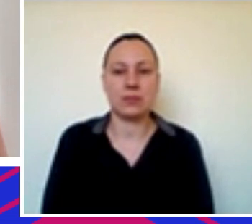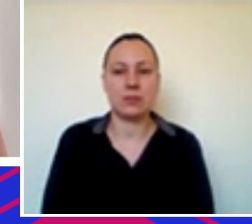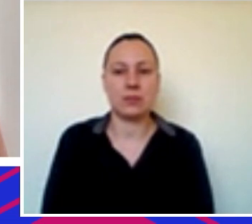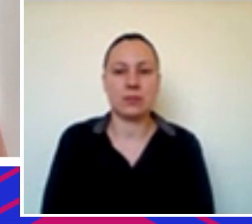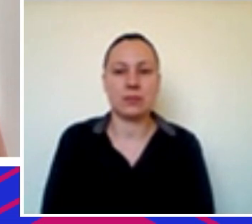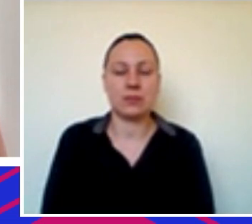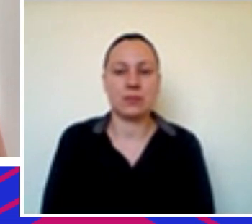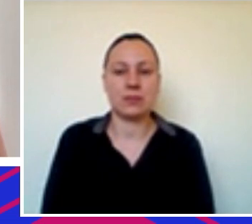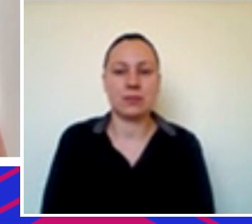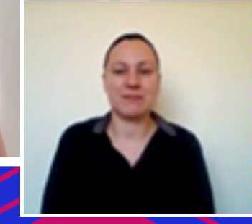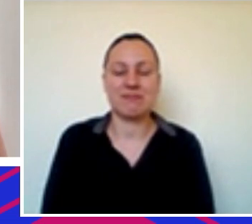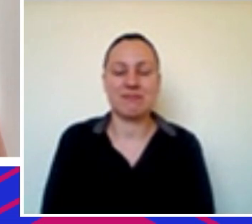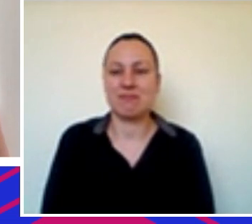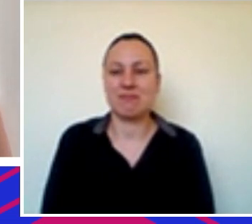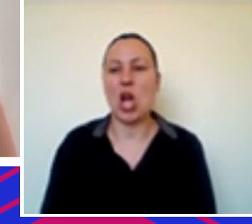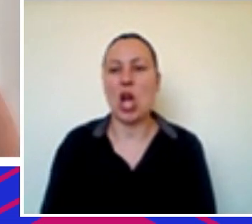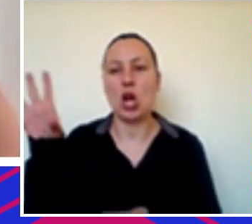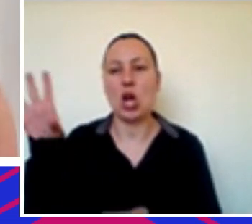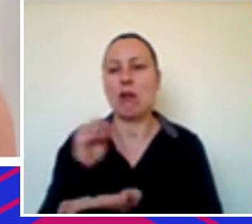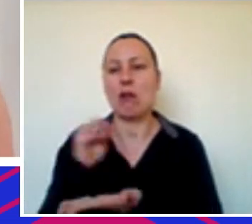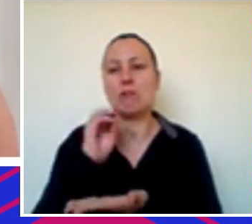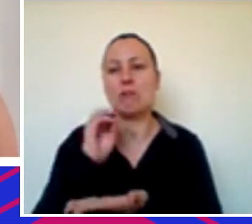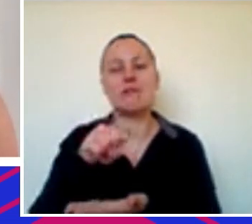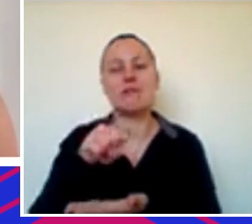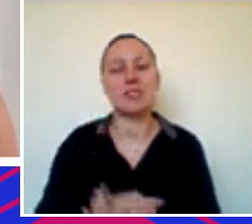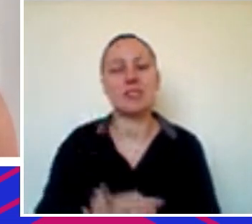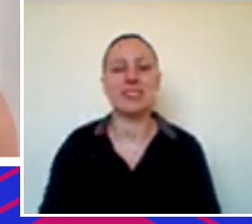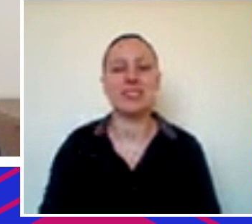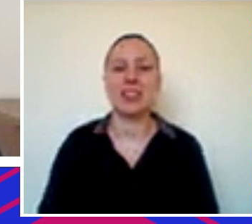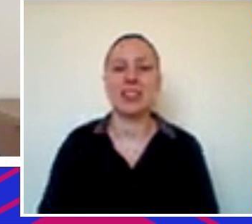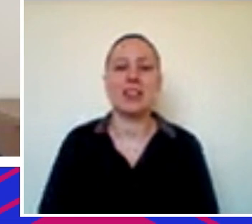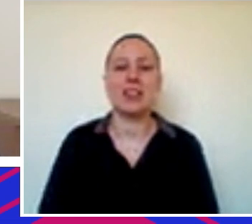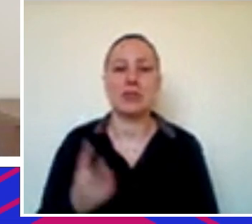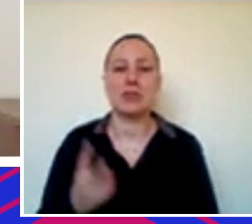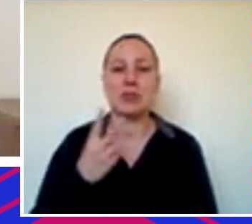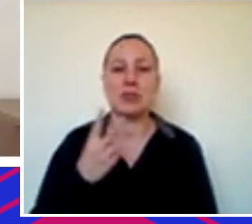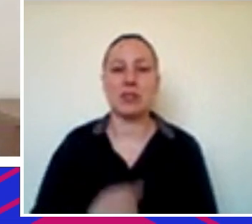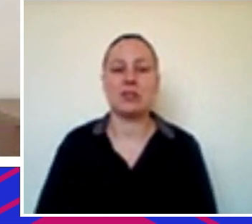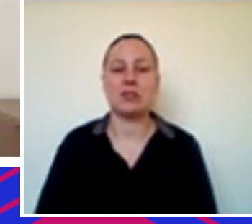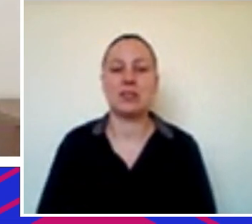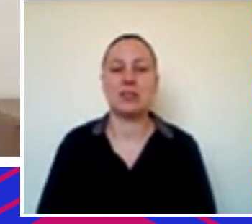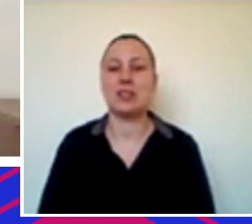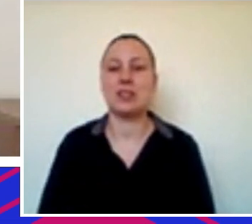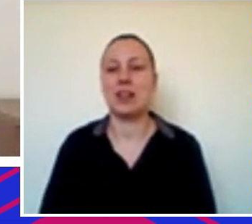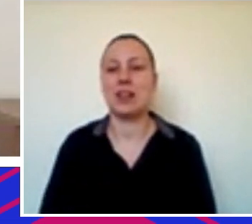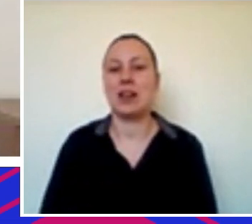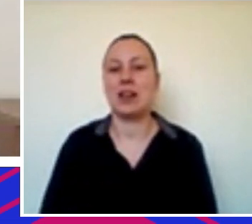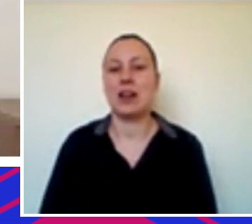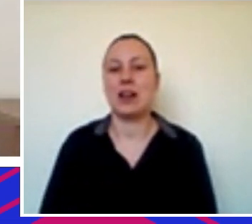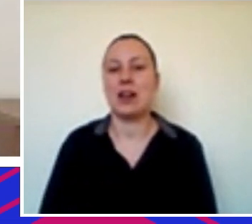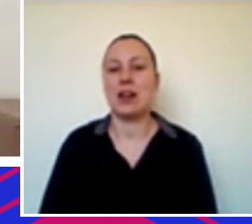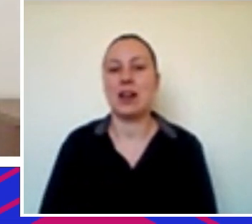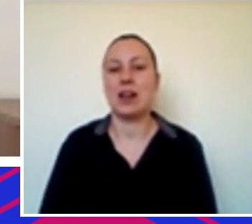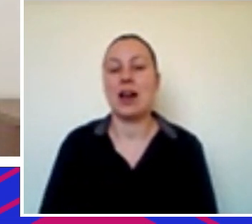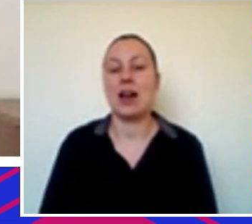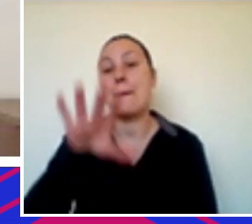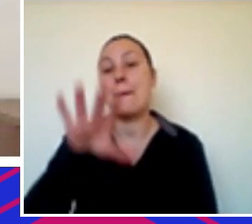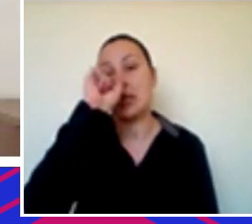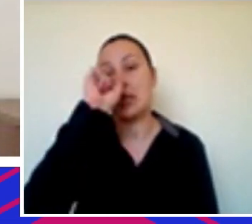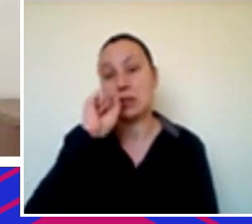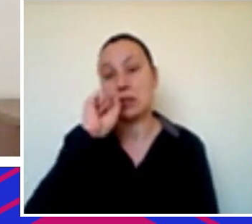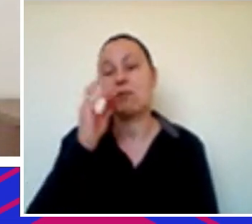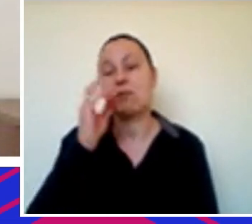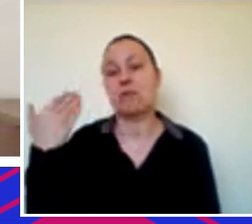bom faço o eco sem dúvida Gabriel e Bruno acho que uma coisa que a gente aprendeu nos ciclos